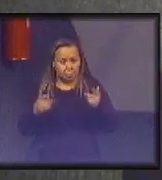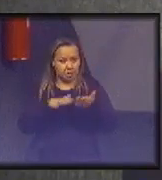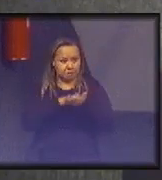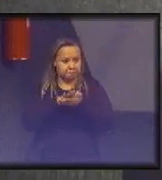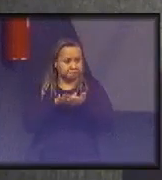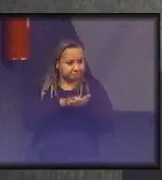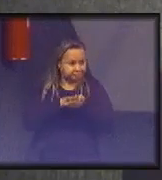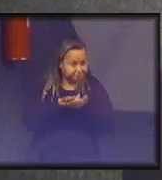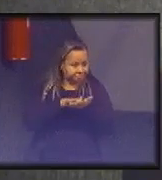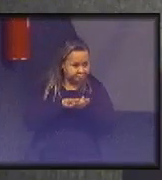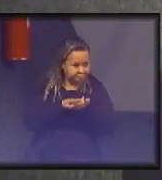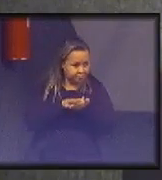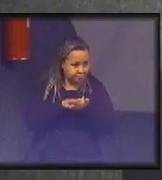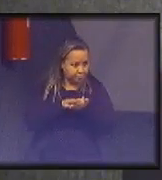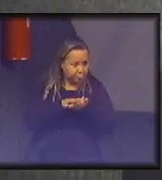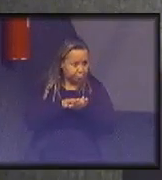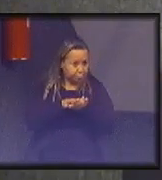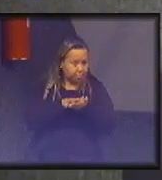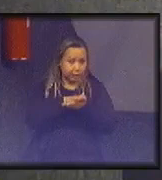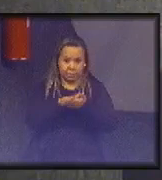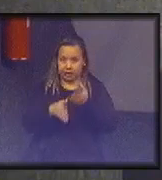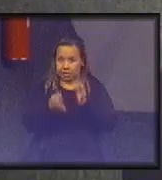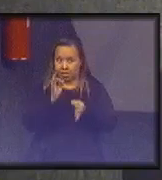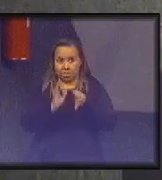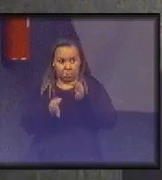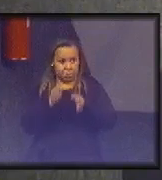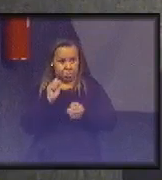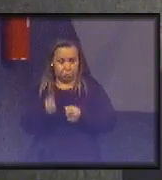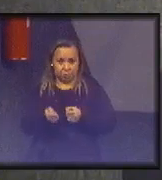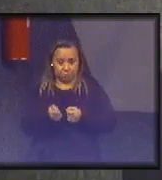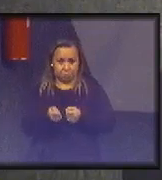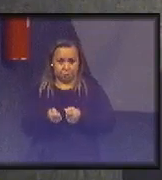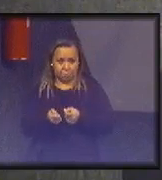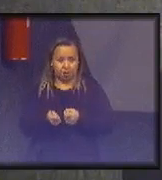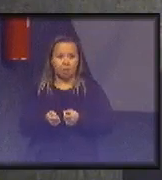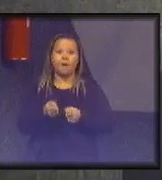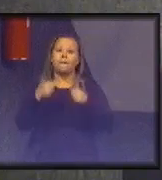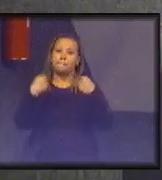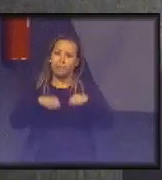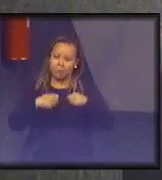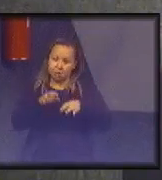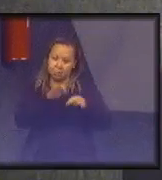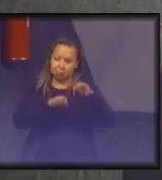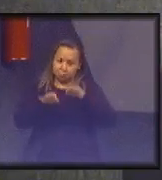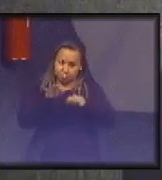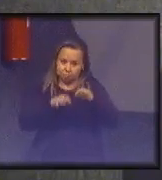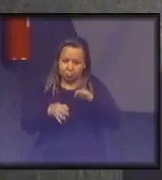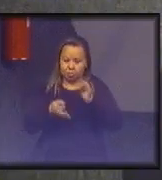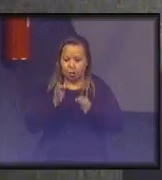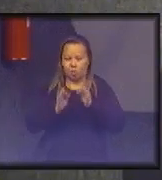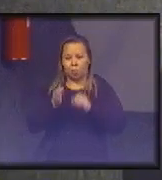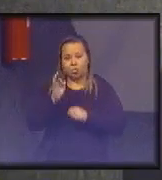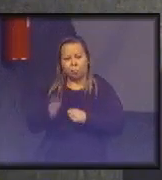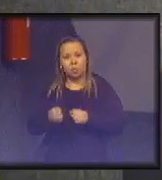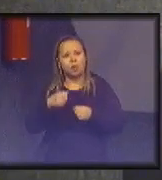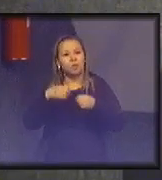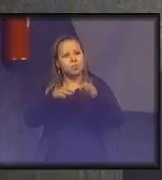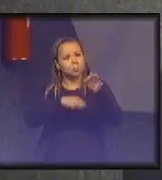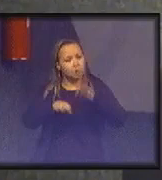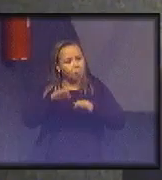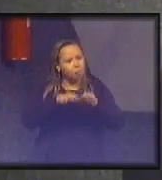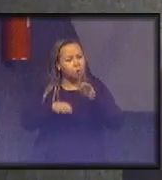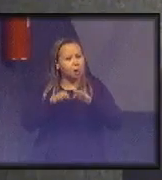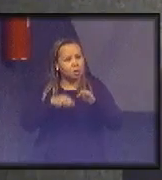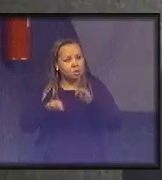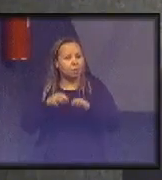o tribunal entrar, conferir essa informação e fazer ajuste, mesmo quando apontado, o dado vai continuar inconsistente,